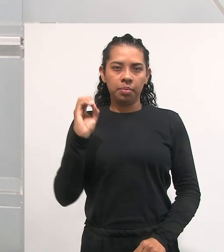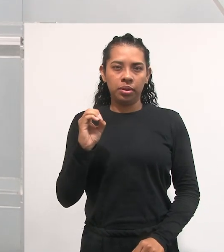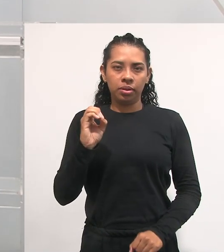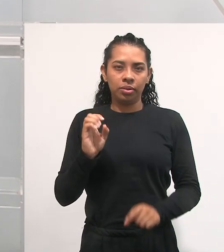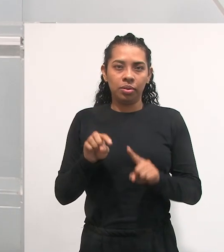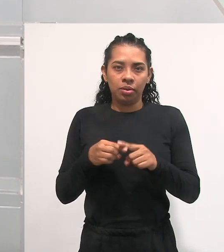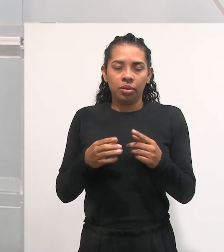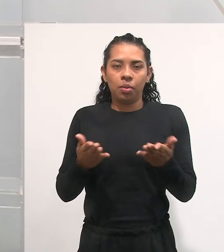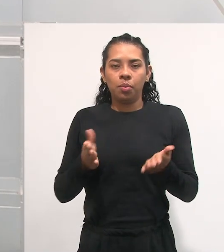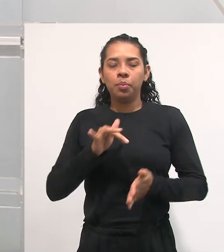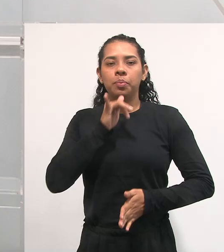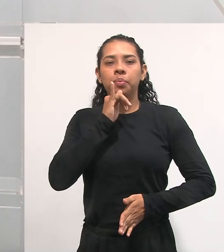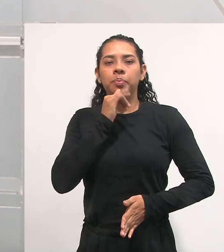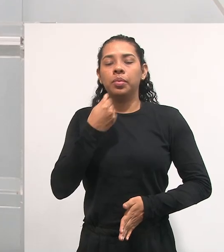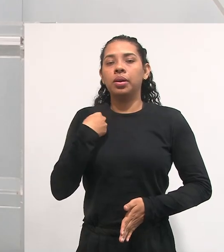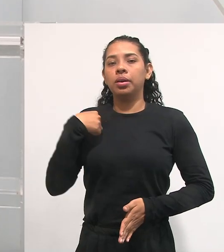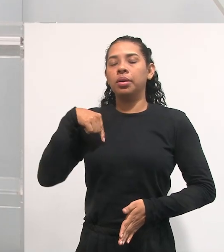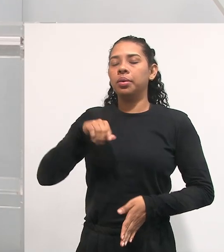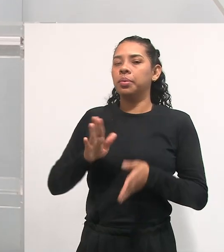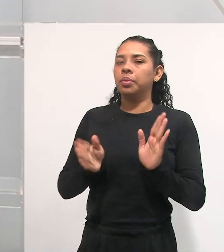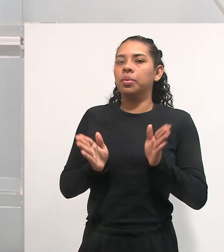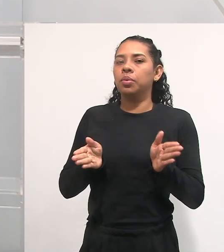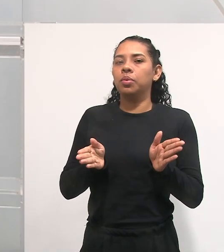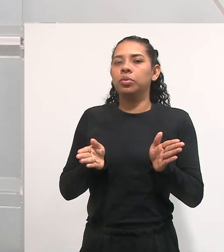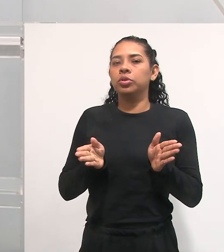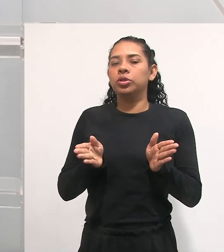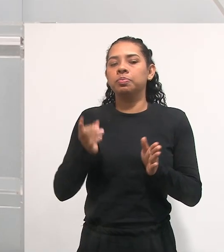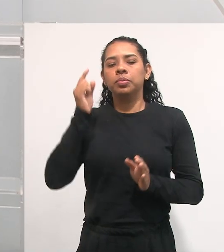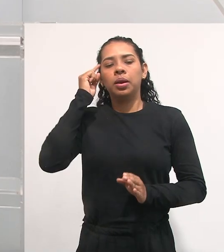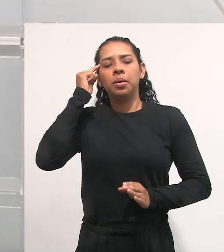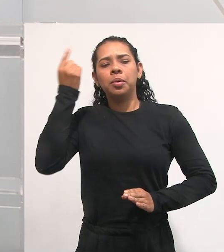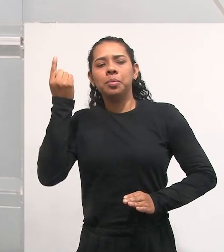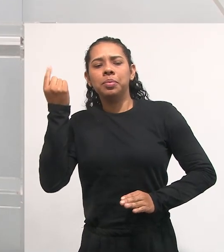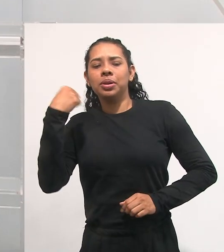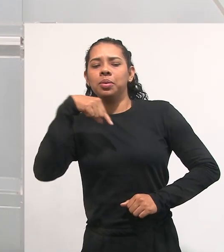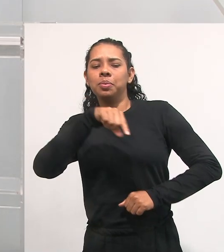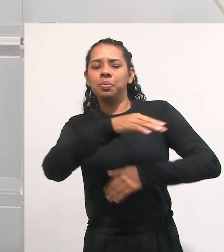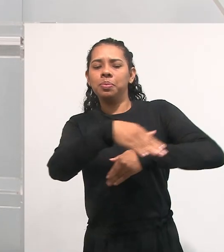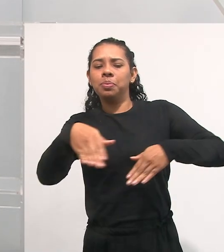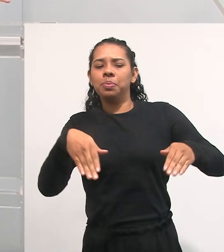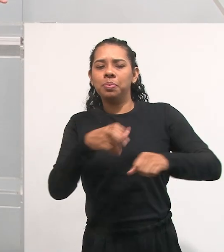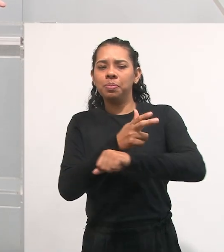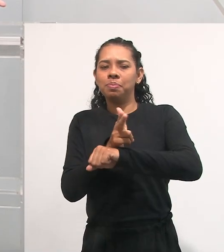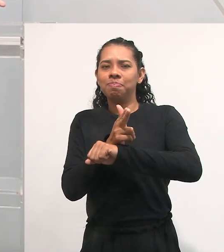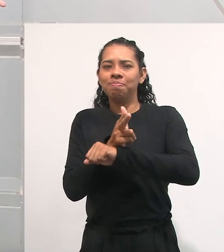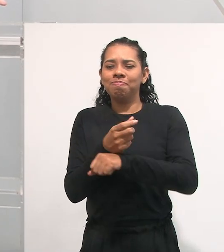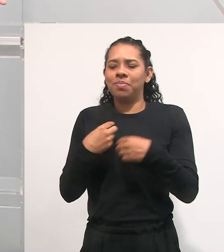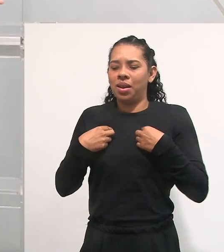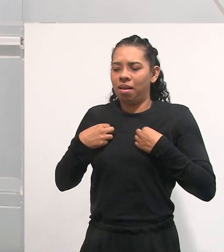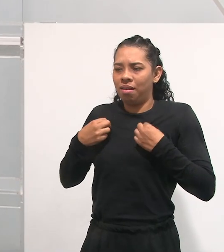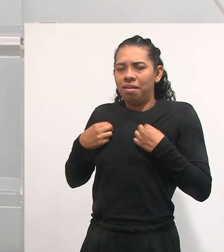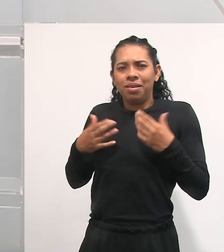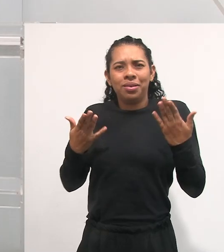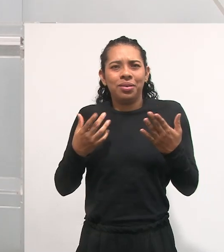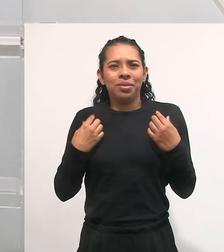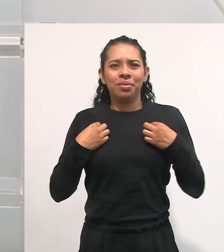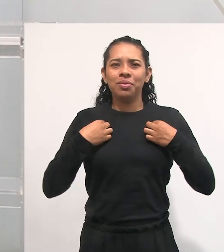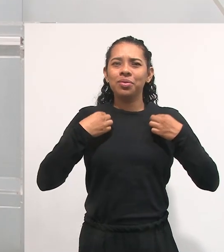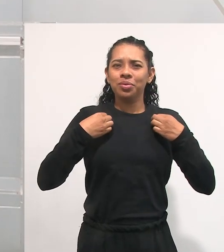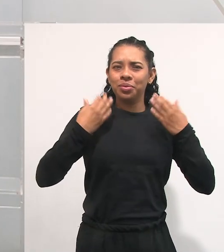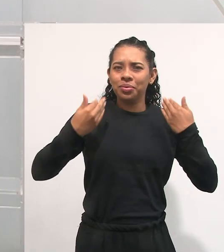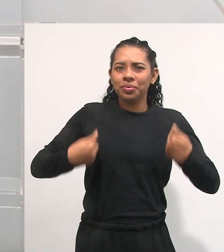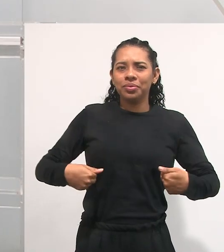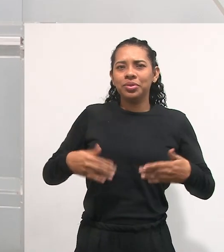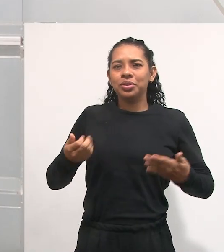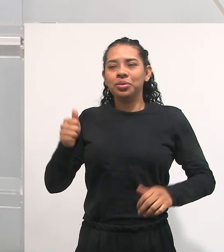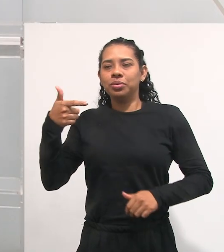você, por exemplo, eu hoje, quando eu estava vindo aqui para gravar, ah, eu pensei, né, que roupa que eu vou vestir? Ah, eu vou com um vestido, vou com